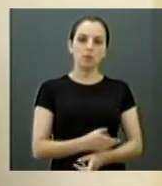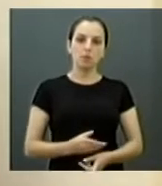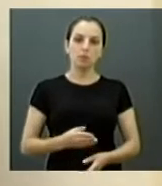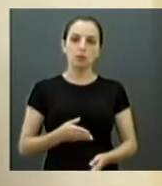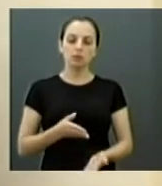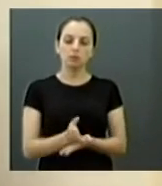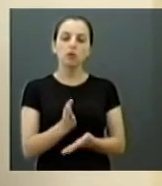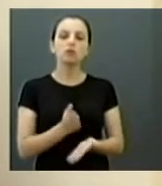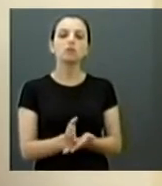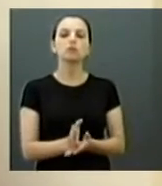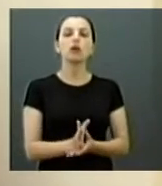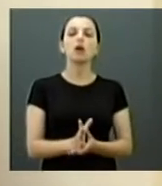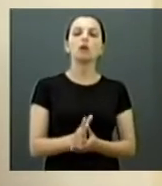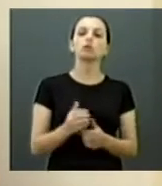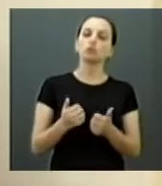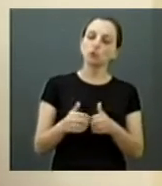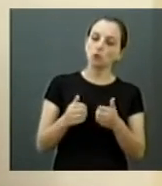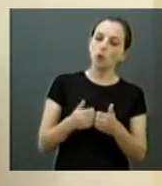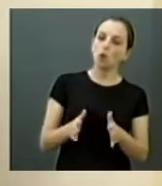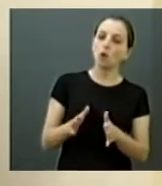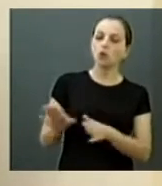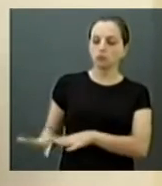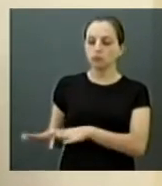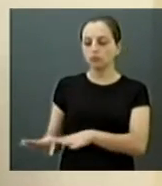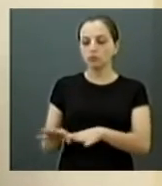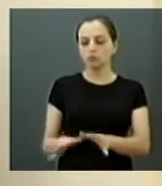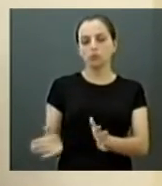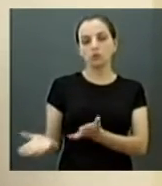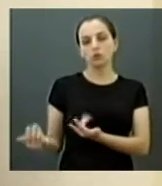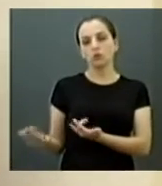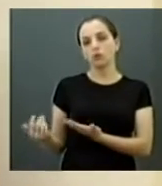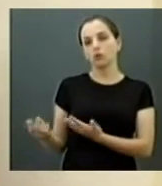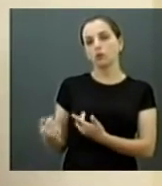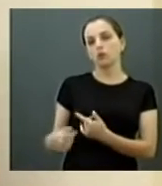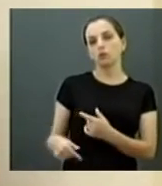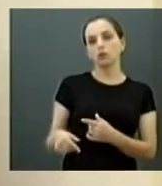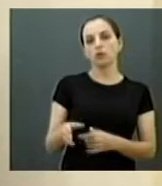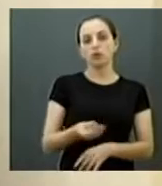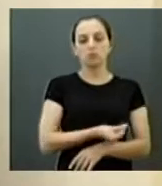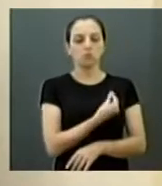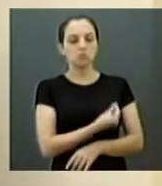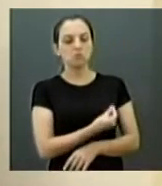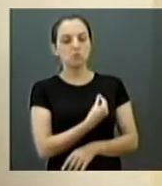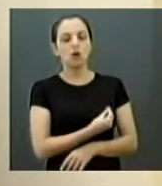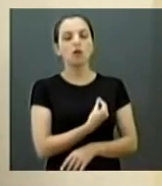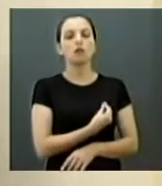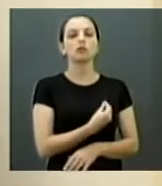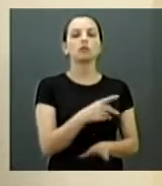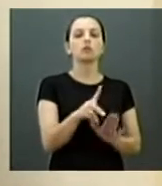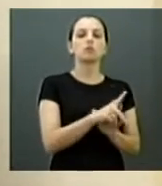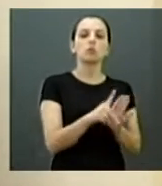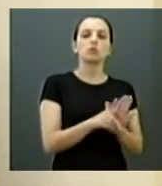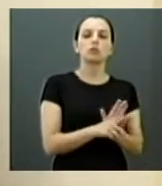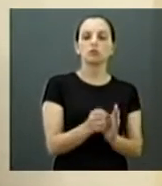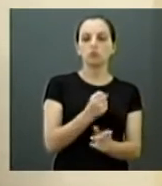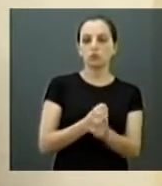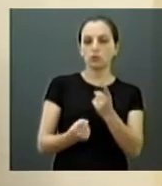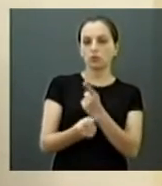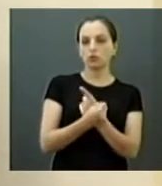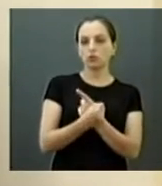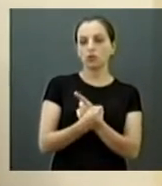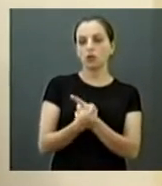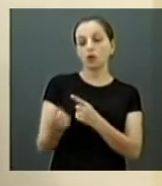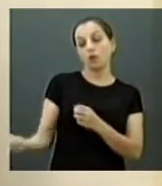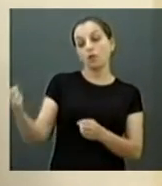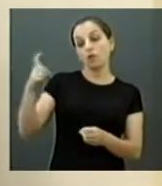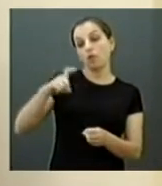passe para que criança e jovem participem de projetos de entidade social. Voltando para o gabinete, gente entrou em